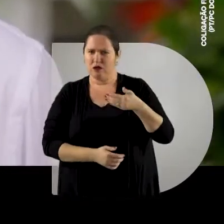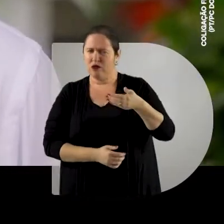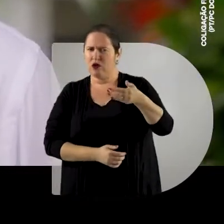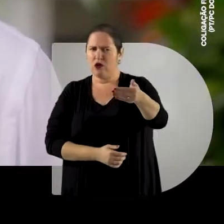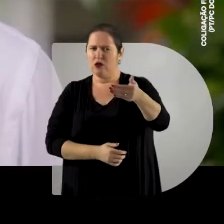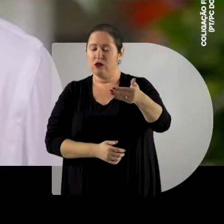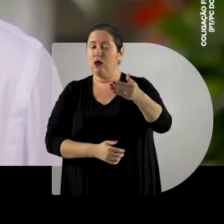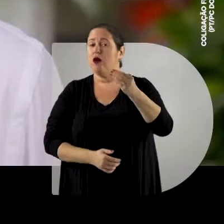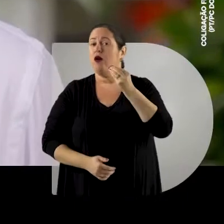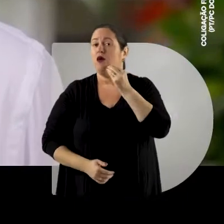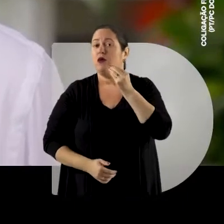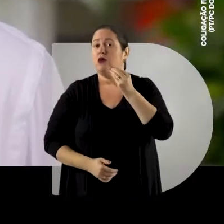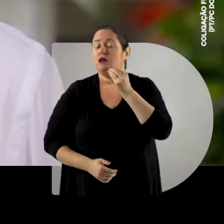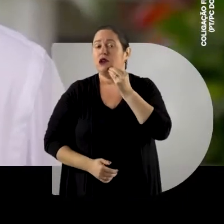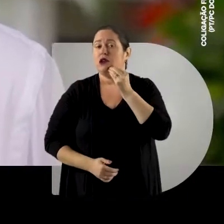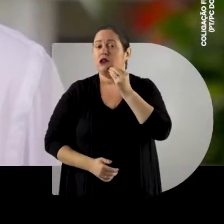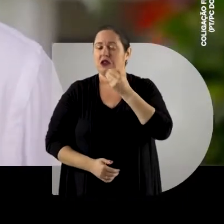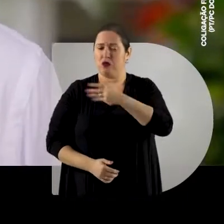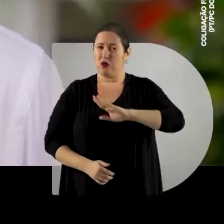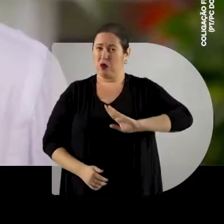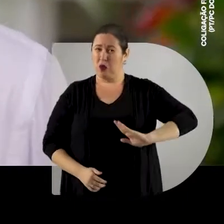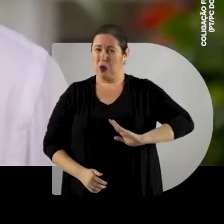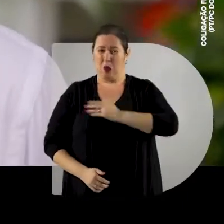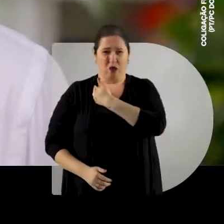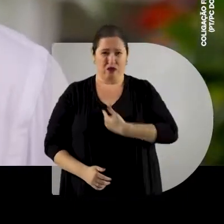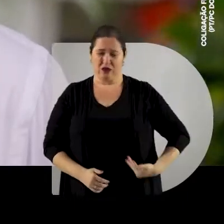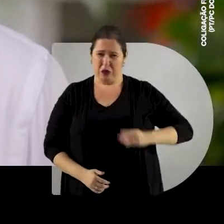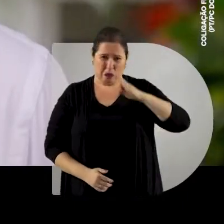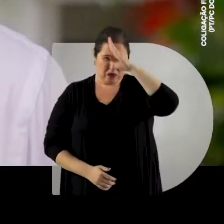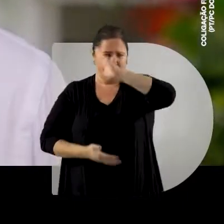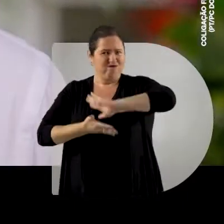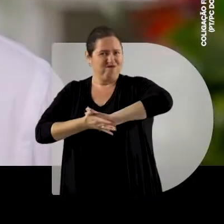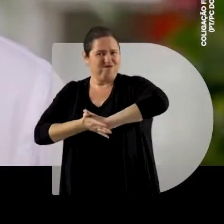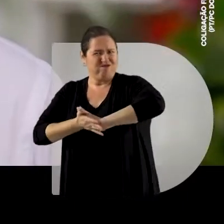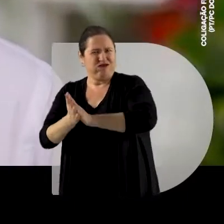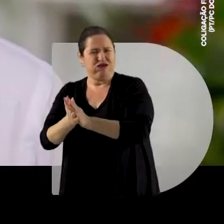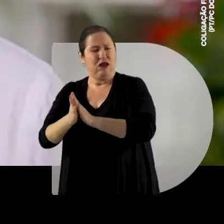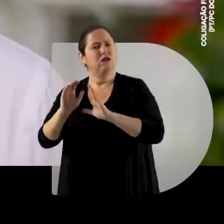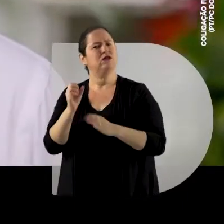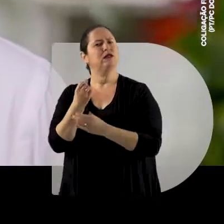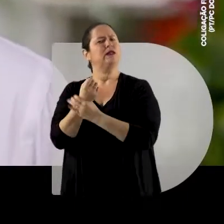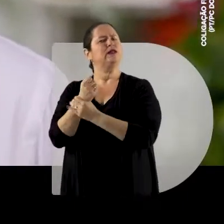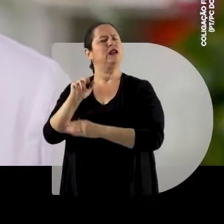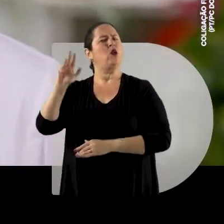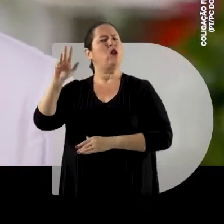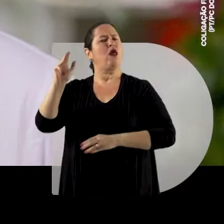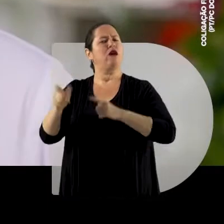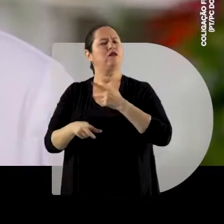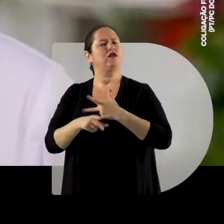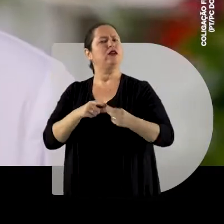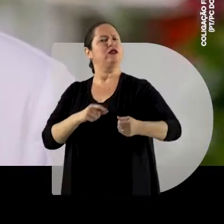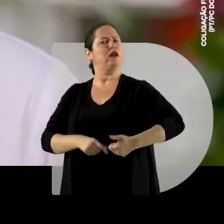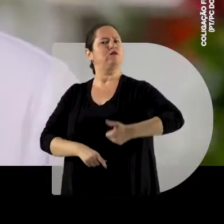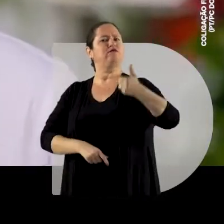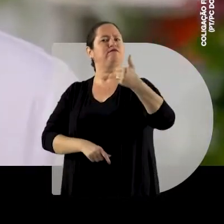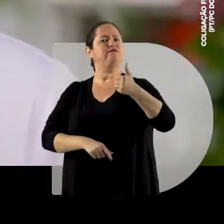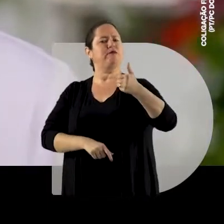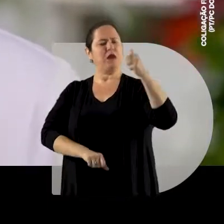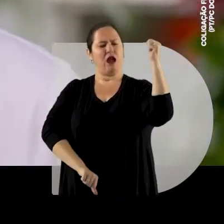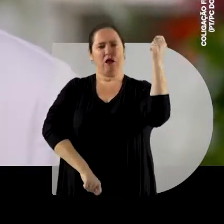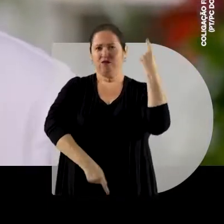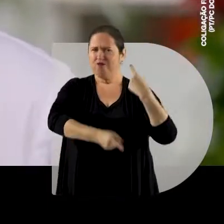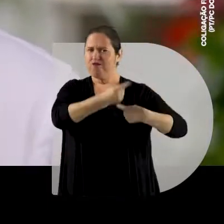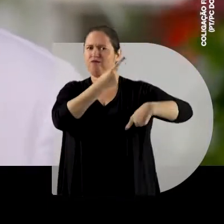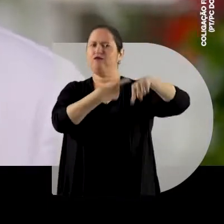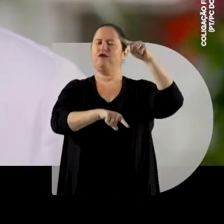vem, é a oportunidade do Brasil dar um basta no desgoverno Bolsonaro Vamos garantir Lula no primeiro turno Pra virar de vez essa